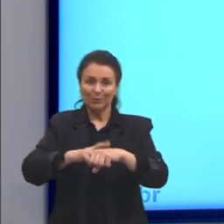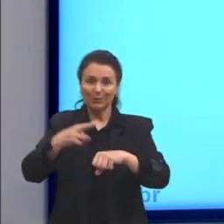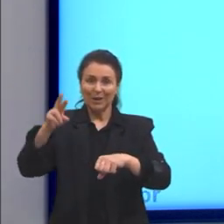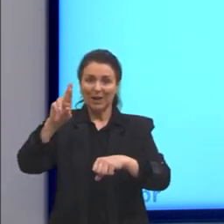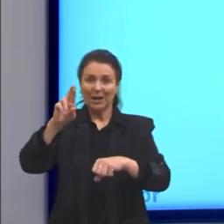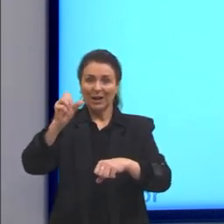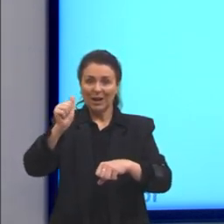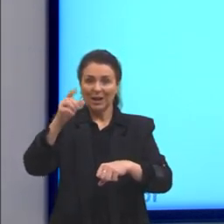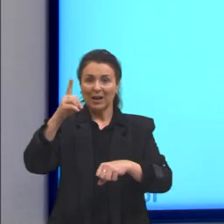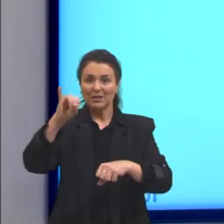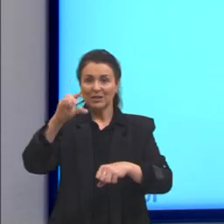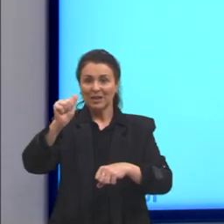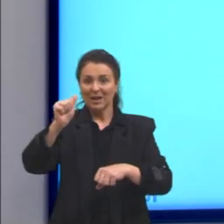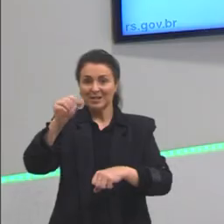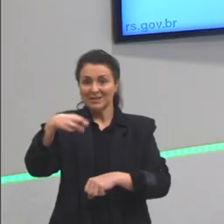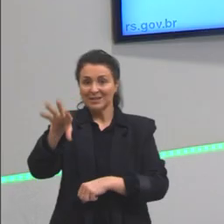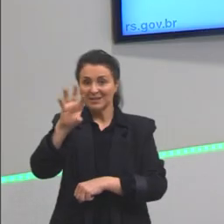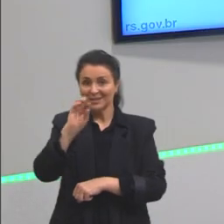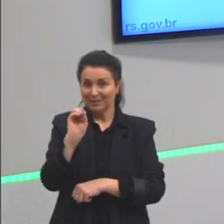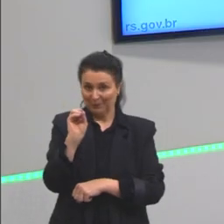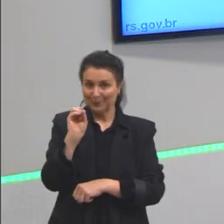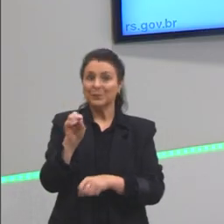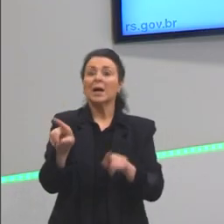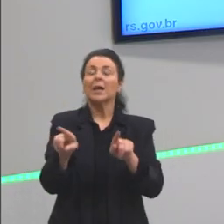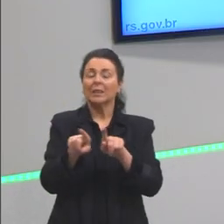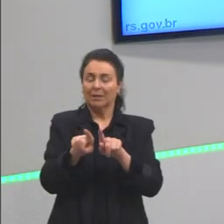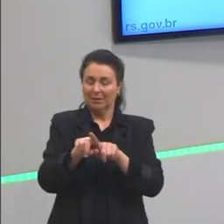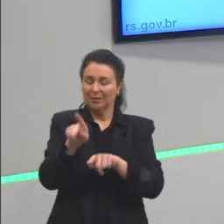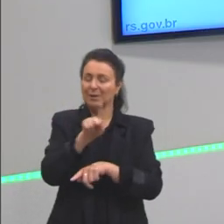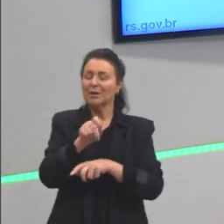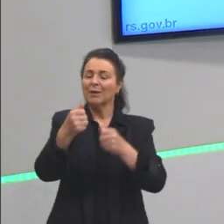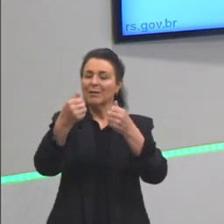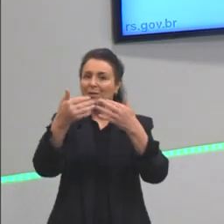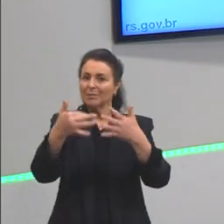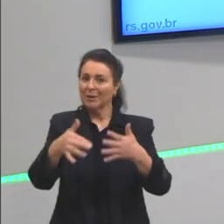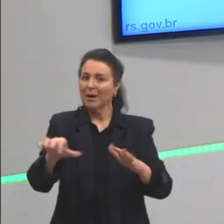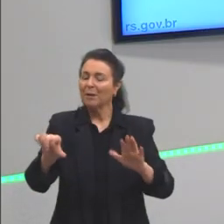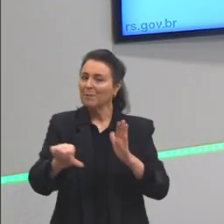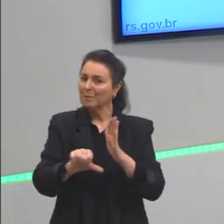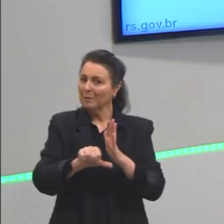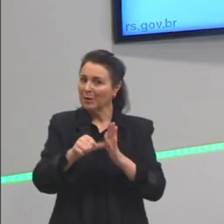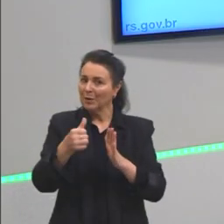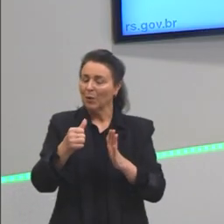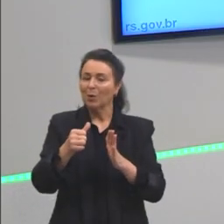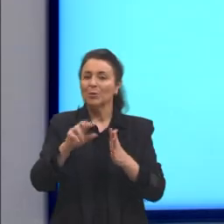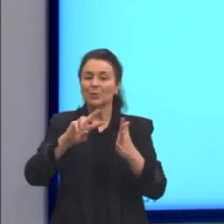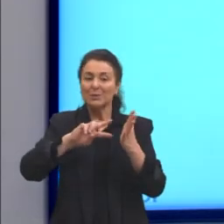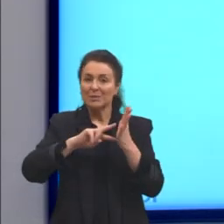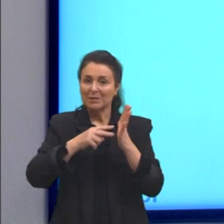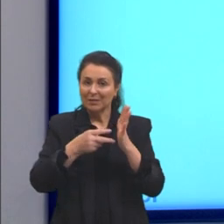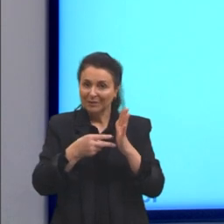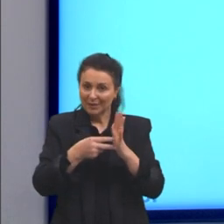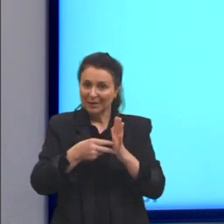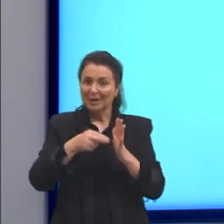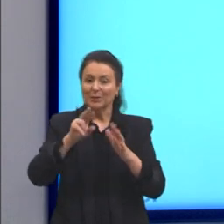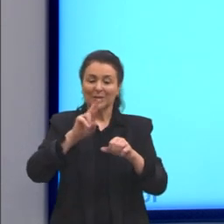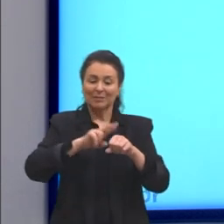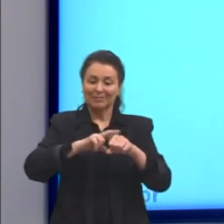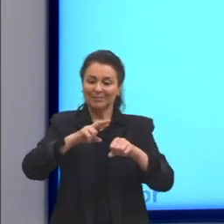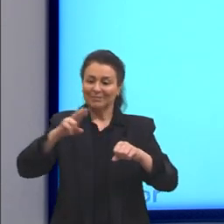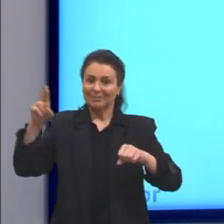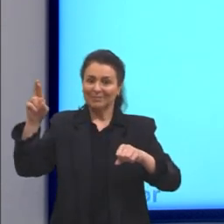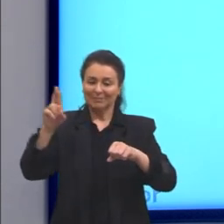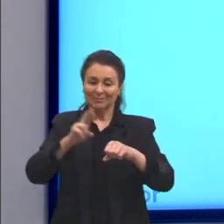A gente vai falar um pouquinho melhor sobre radiação também. Então, todos esses efeitos, esses termômetros diferentes, a gente